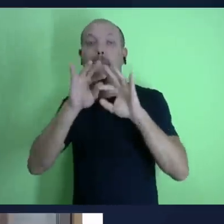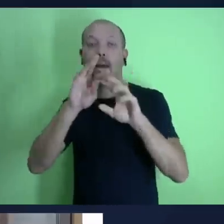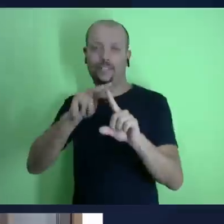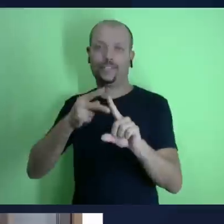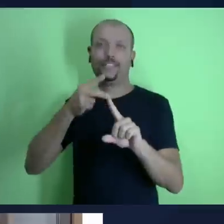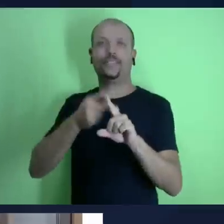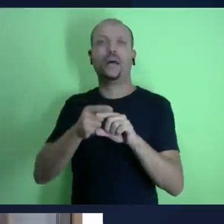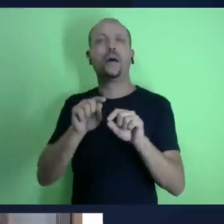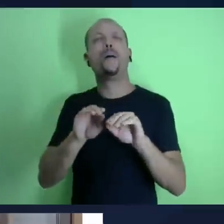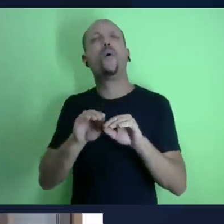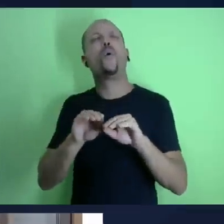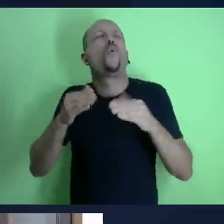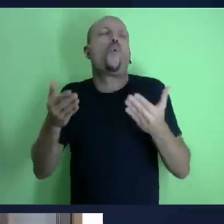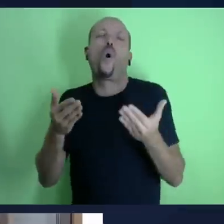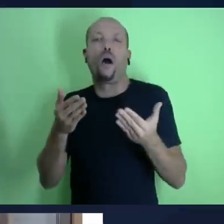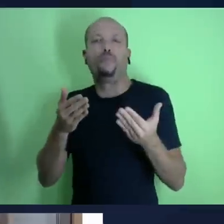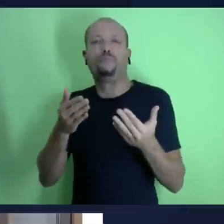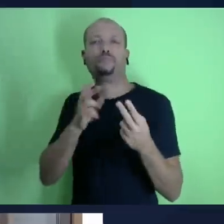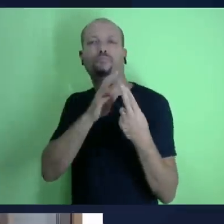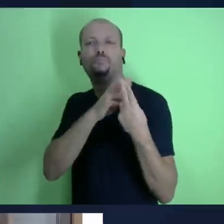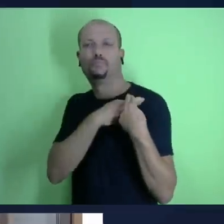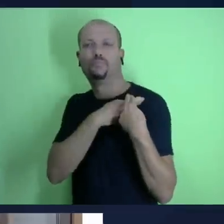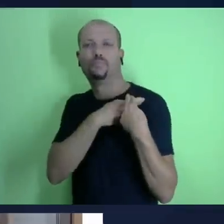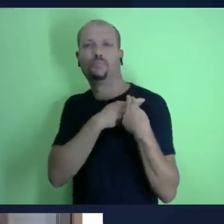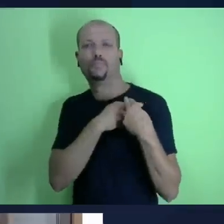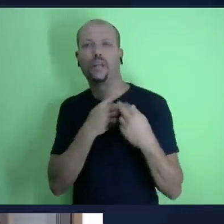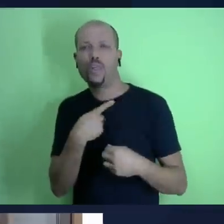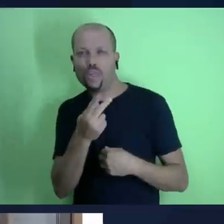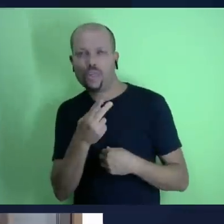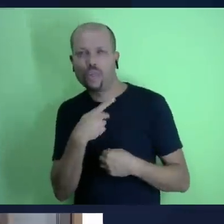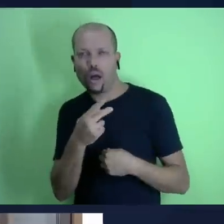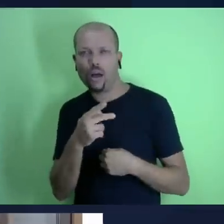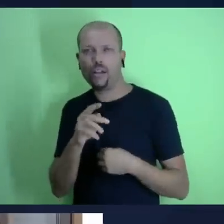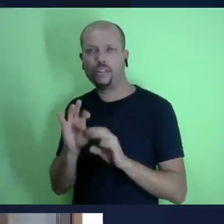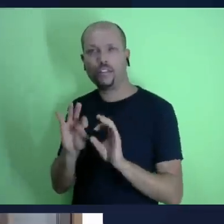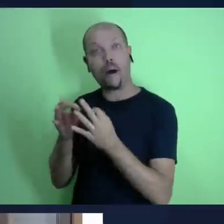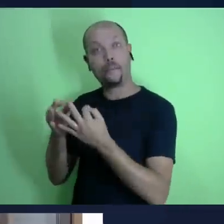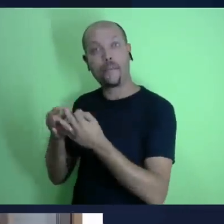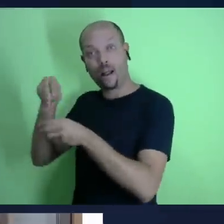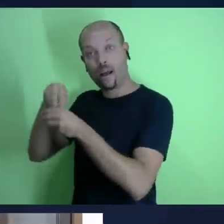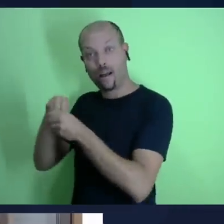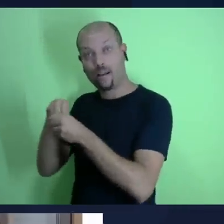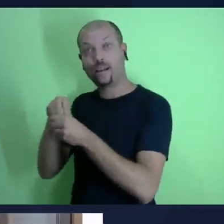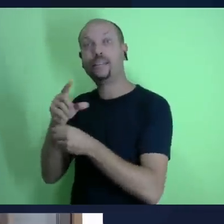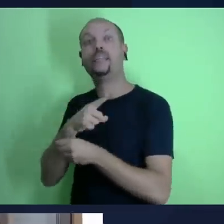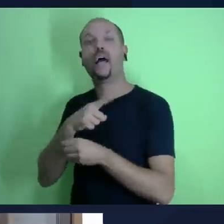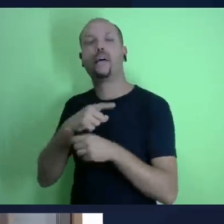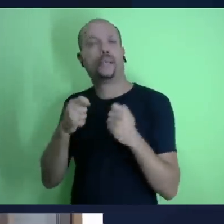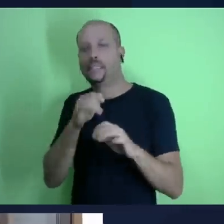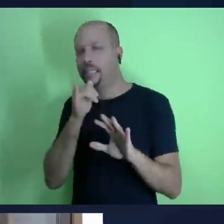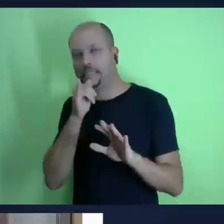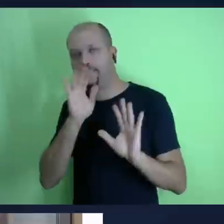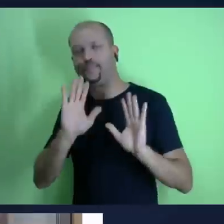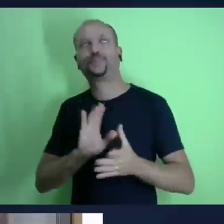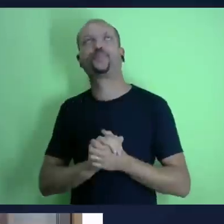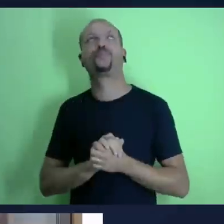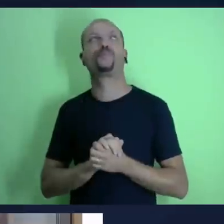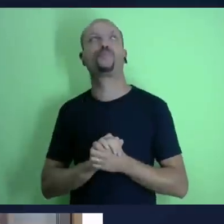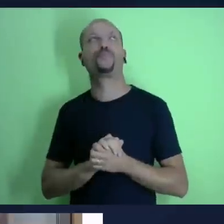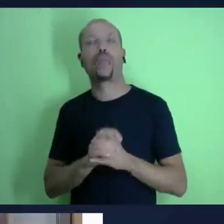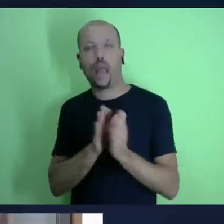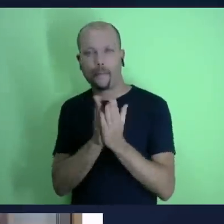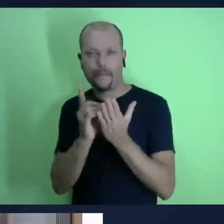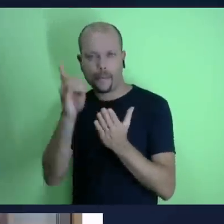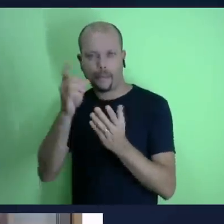nós devemos amar a deus de todo o coração o que isso significa e dentro desse dessa